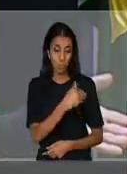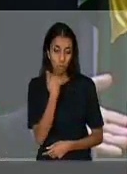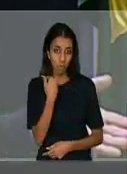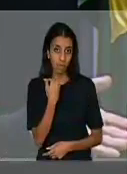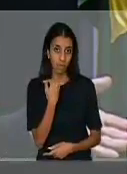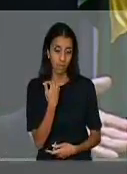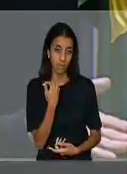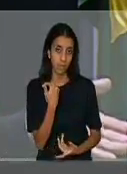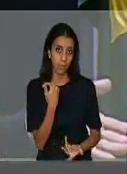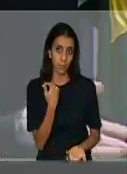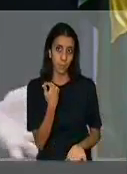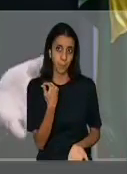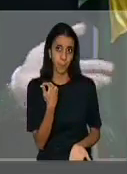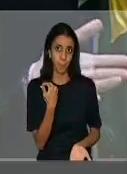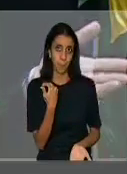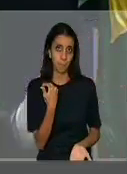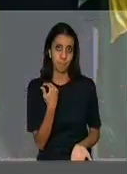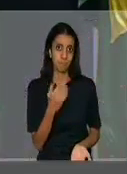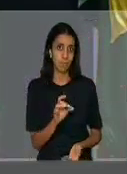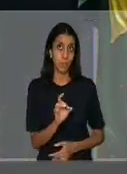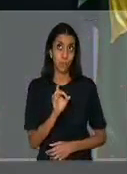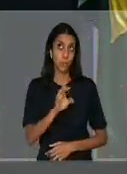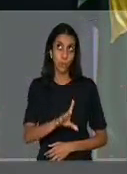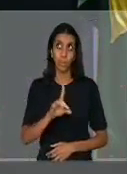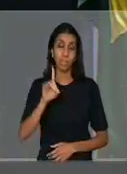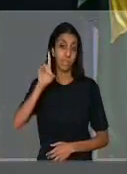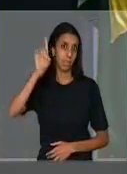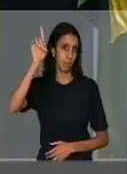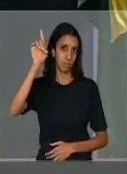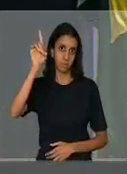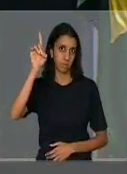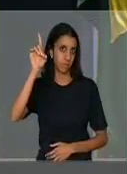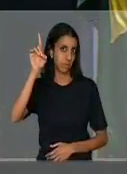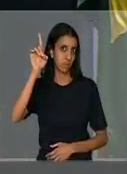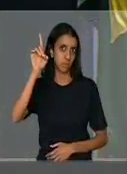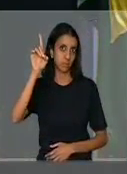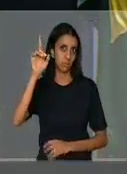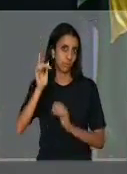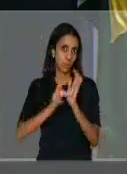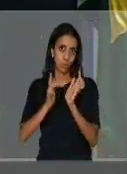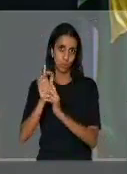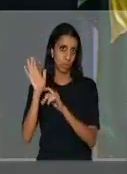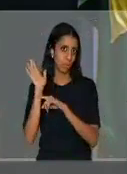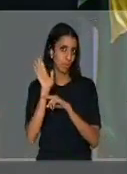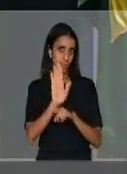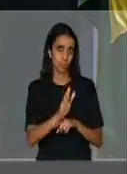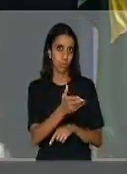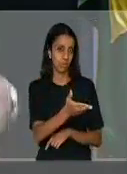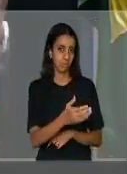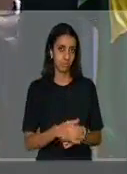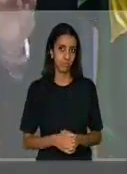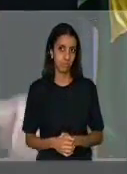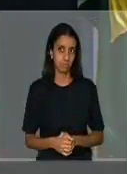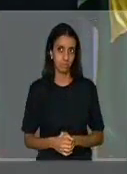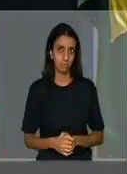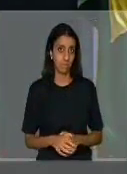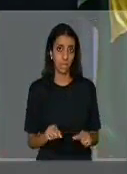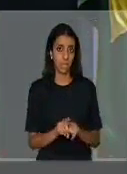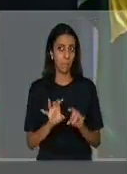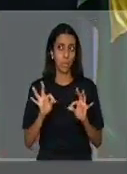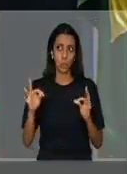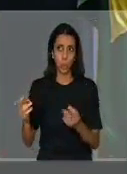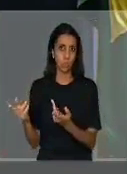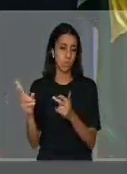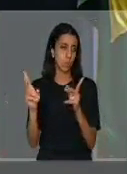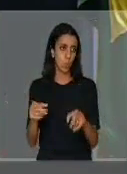só Deus para Jesus, para te ajudar, não só você, todos que perderam o